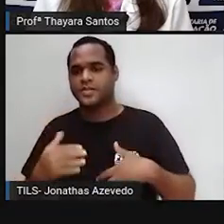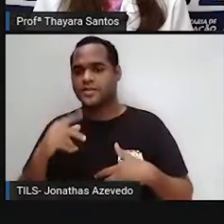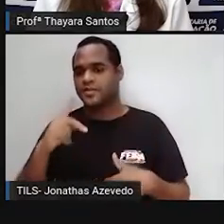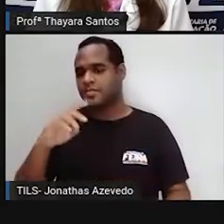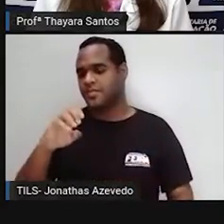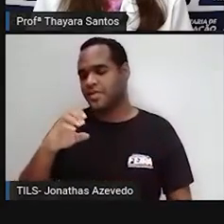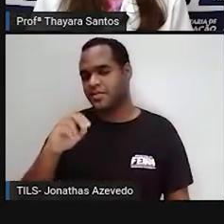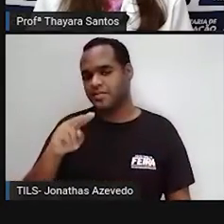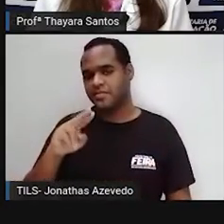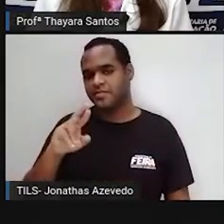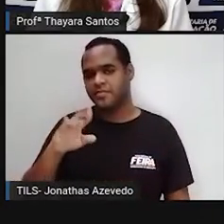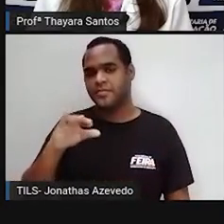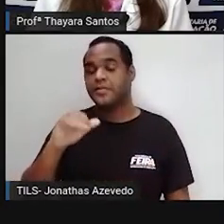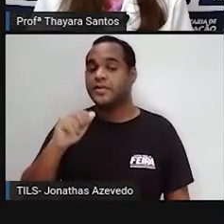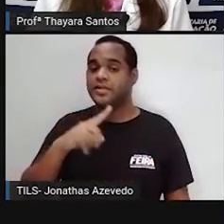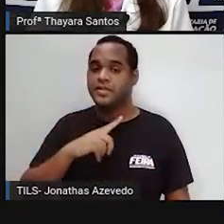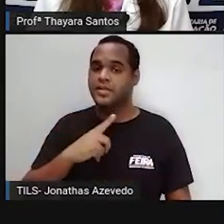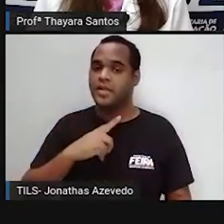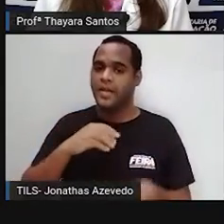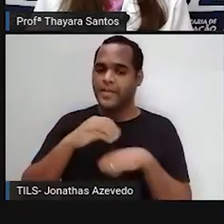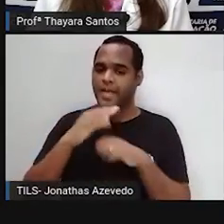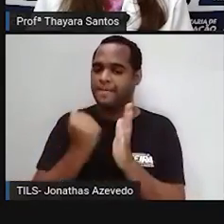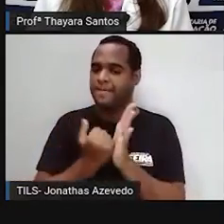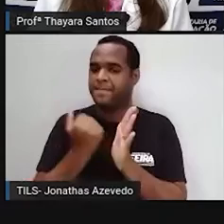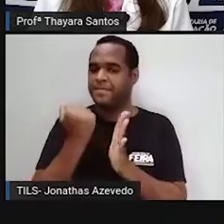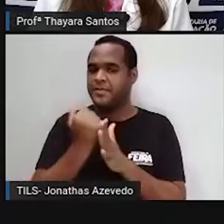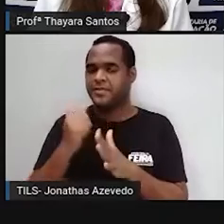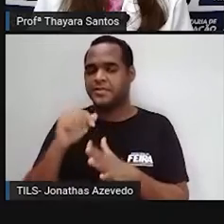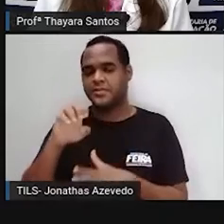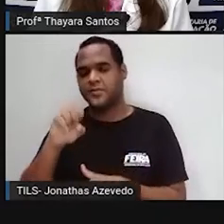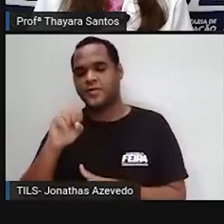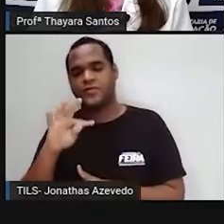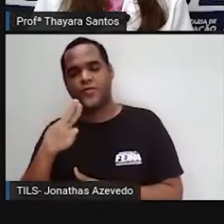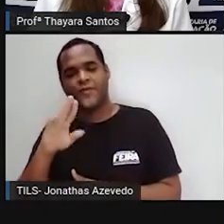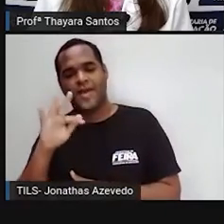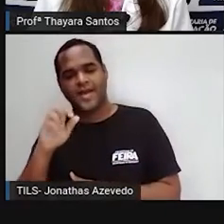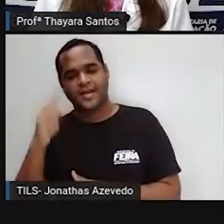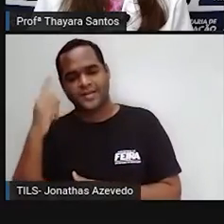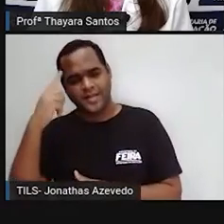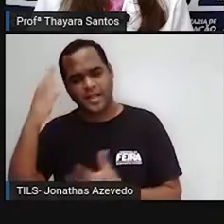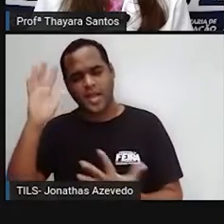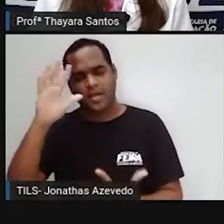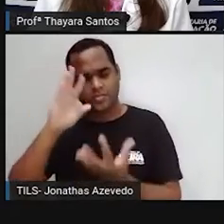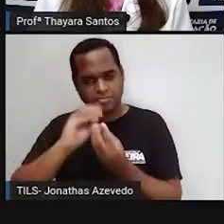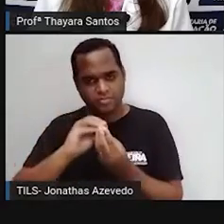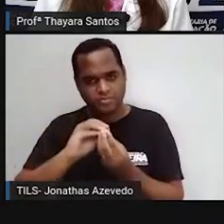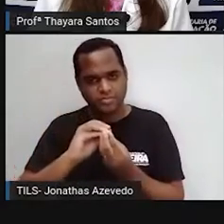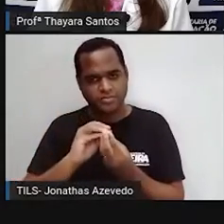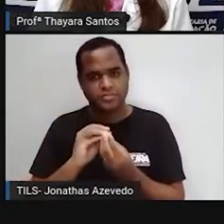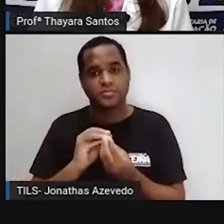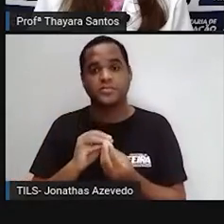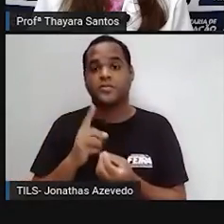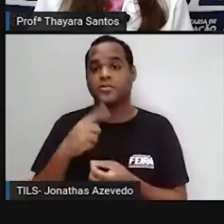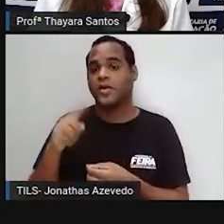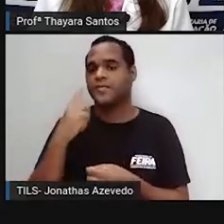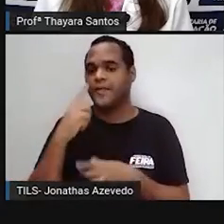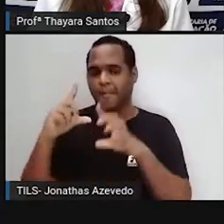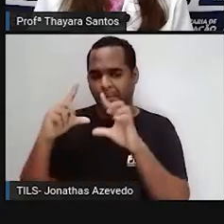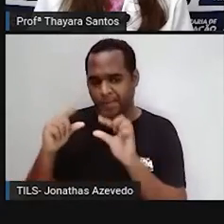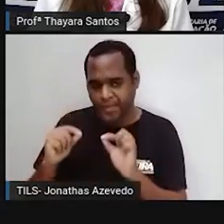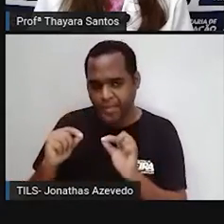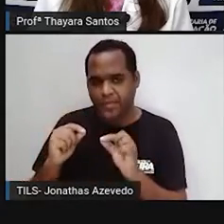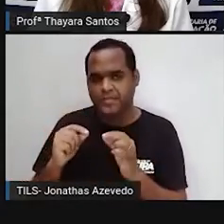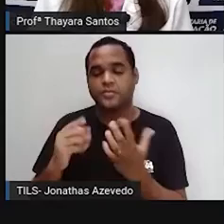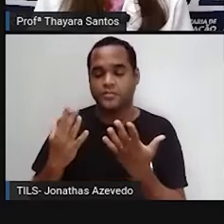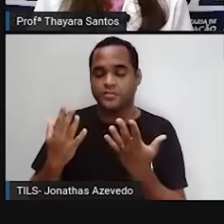o maior emissor de gases do efeito estufa. E quando a gente resume, quando a gente reduz, a